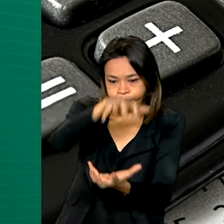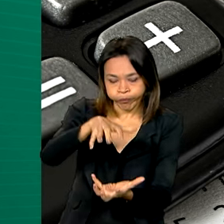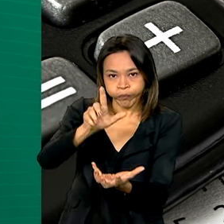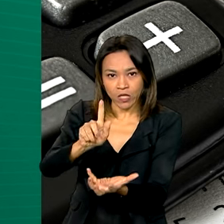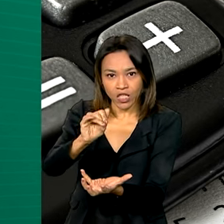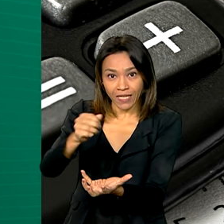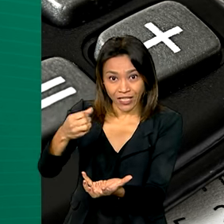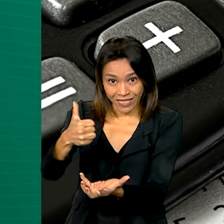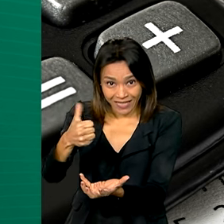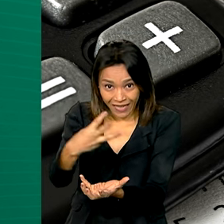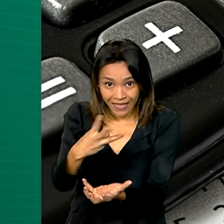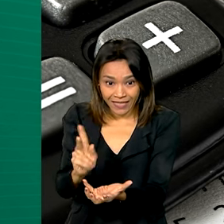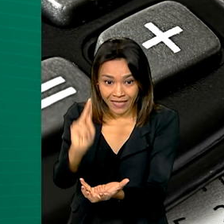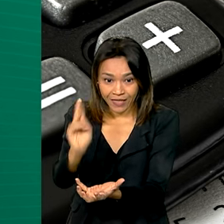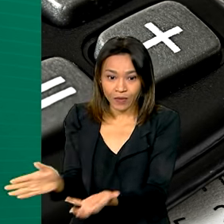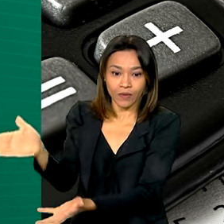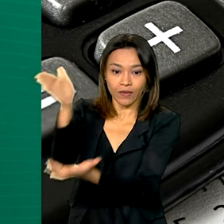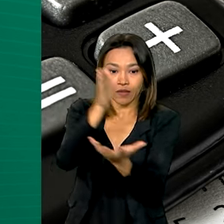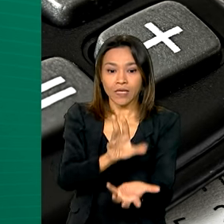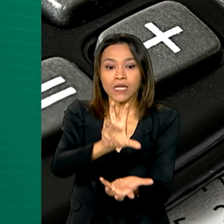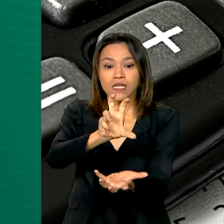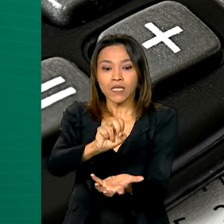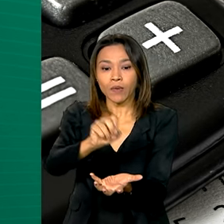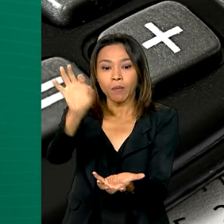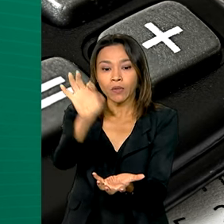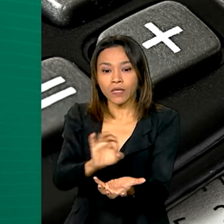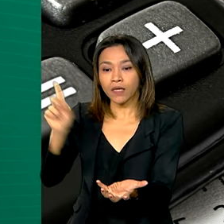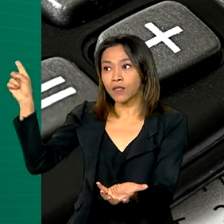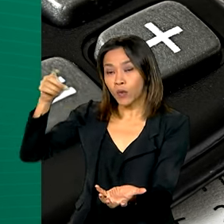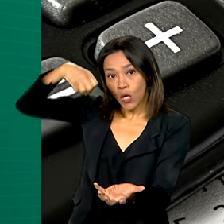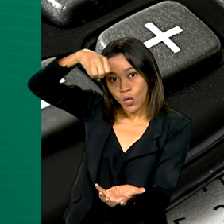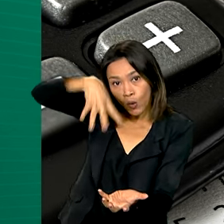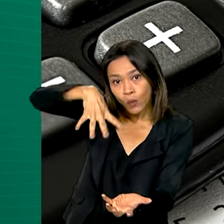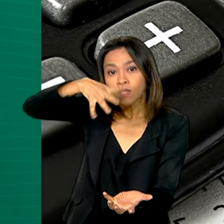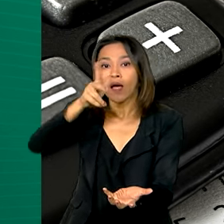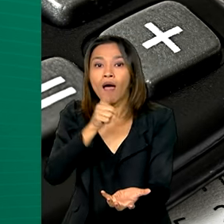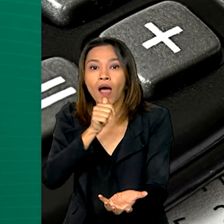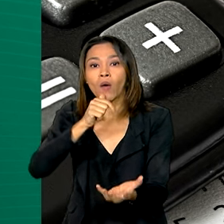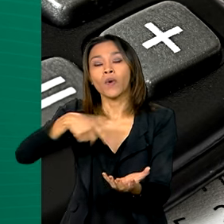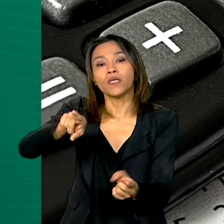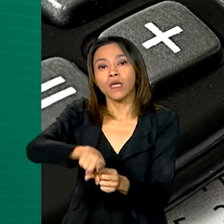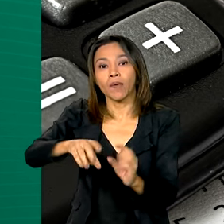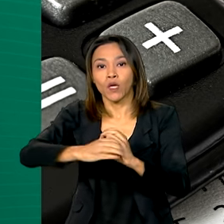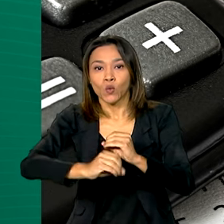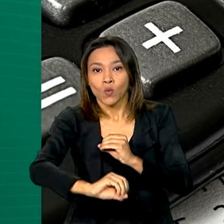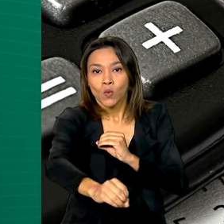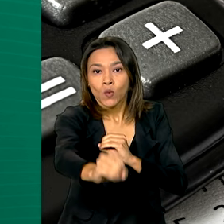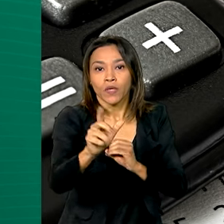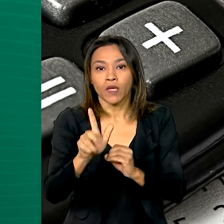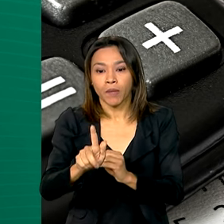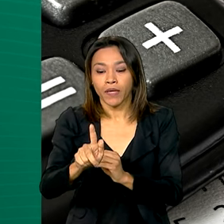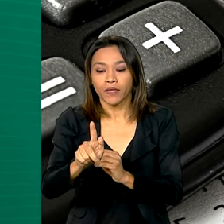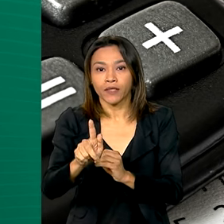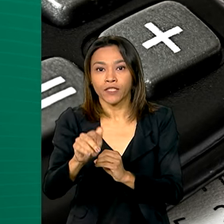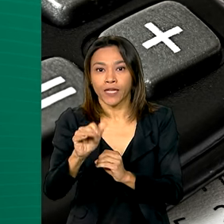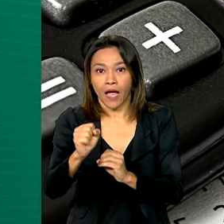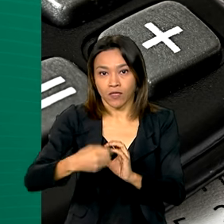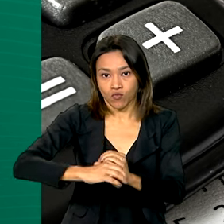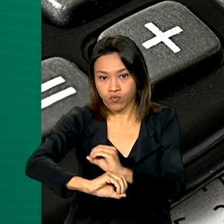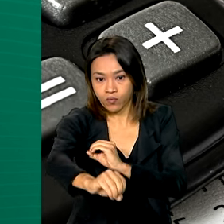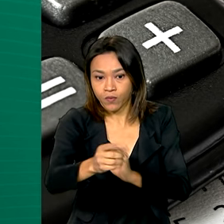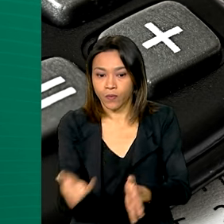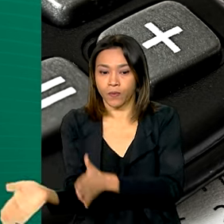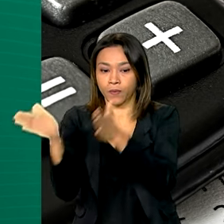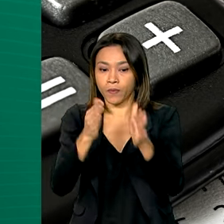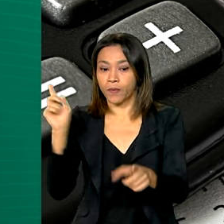13 quilos, 50% para contas de luz, de água e esgoto e de gás encanado e 20%